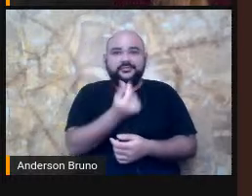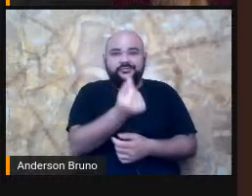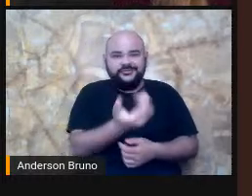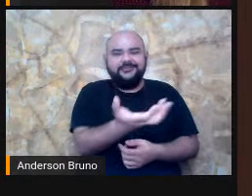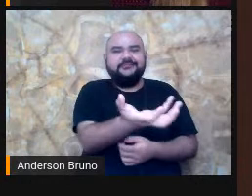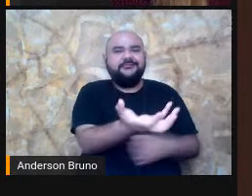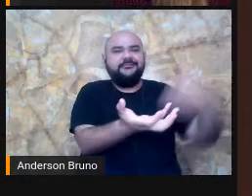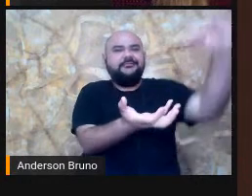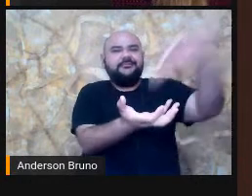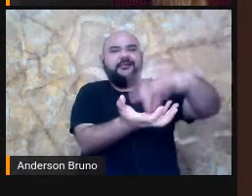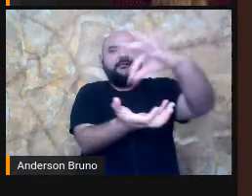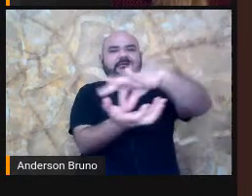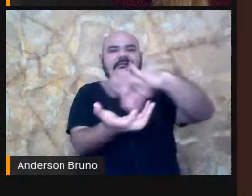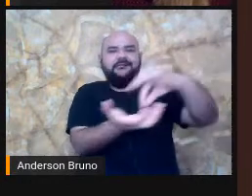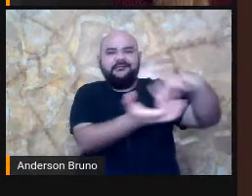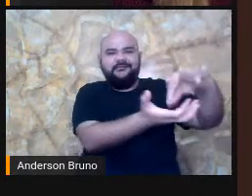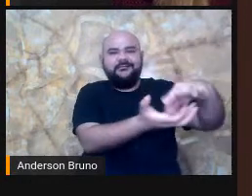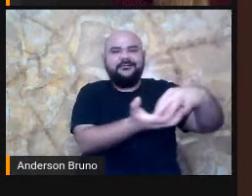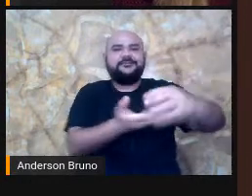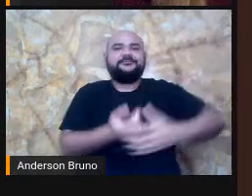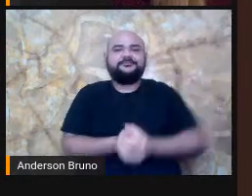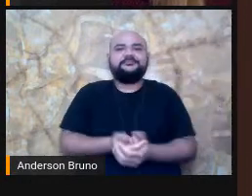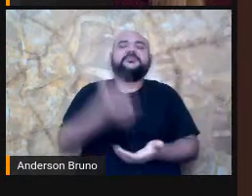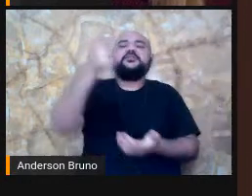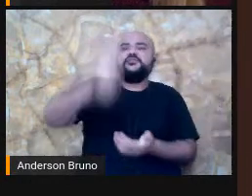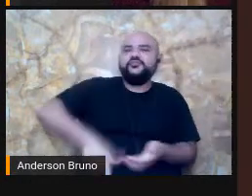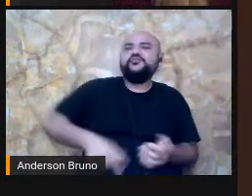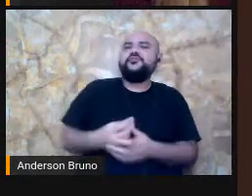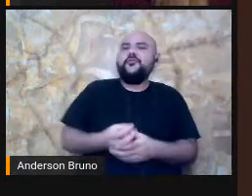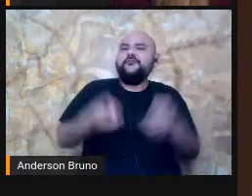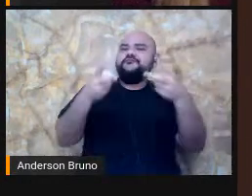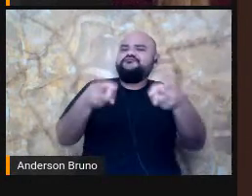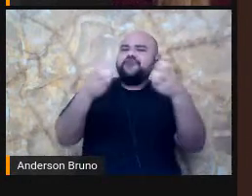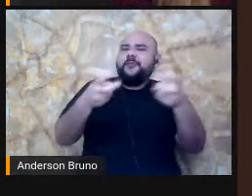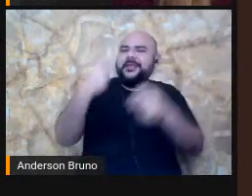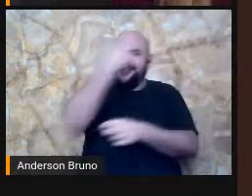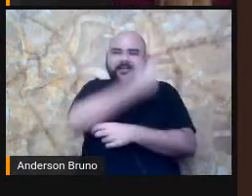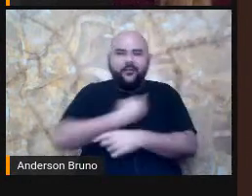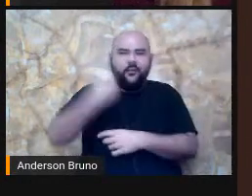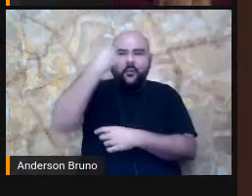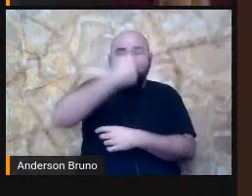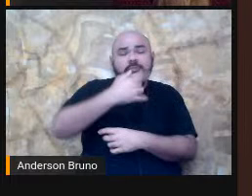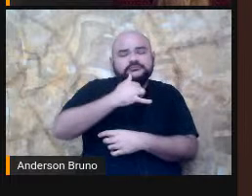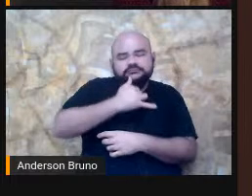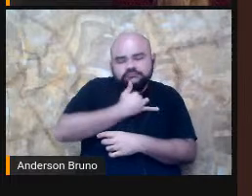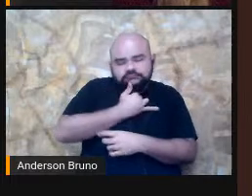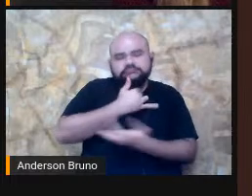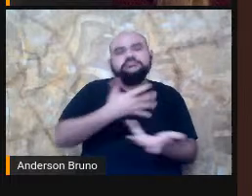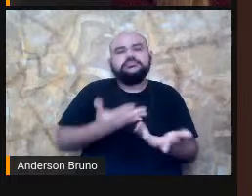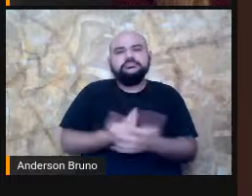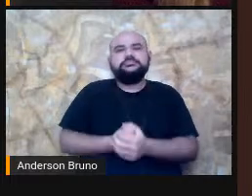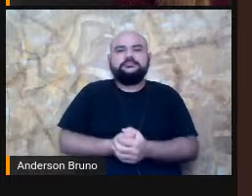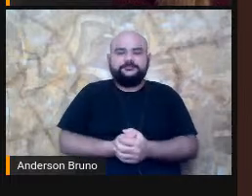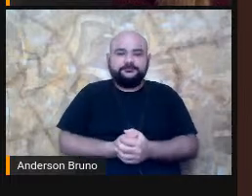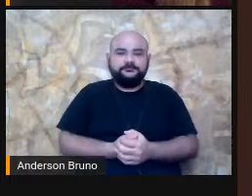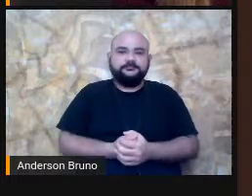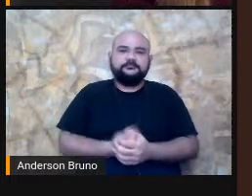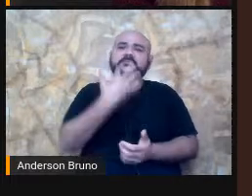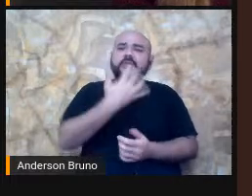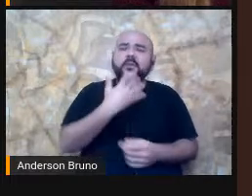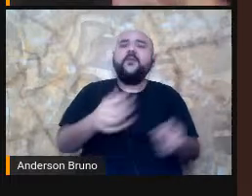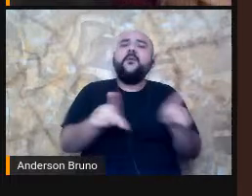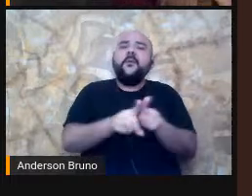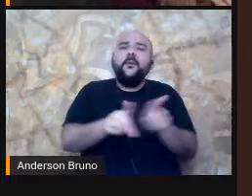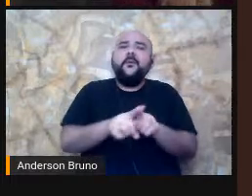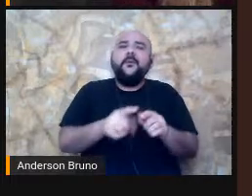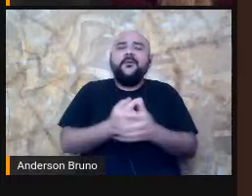Mais uma vez, a observa o semblante triste deles, e a obra em tons acinzentados, uma obra que não